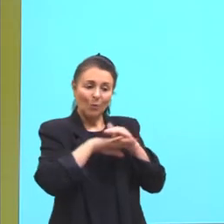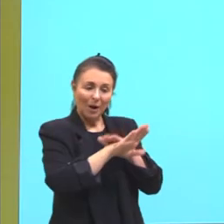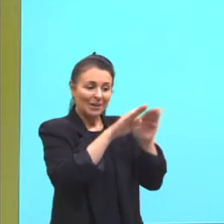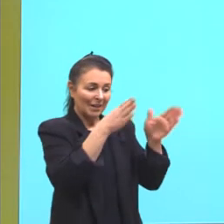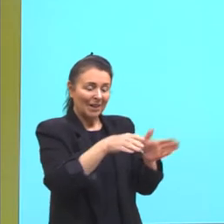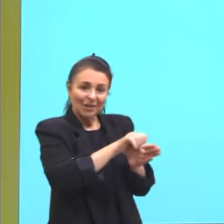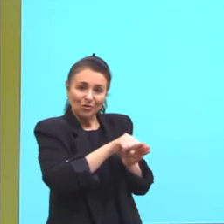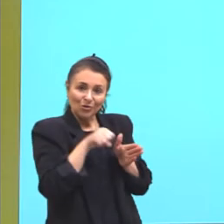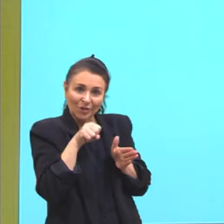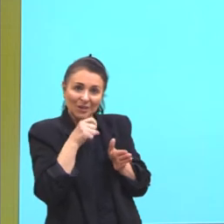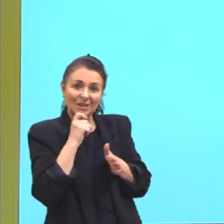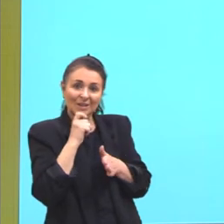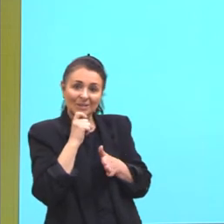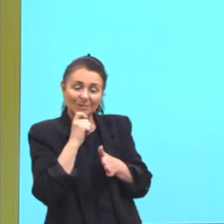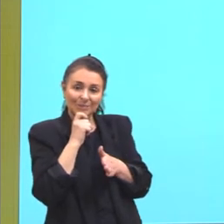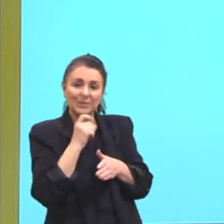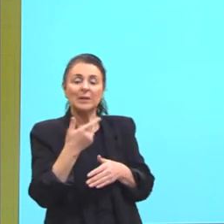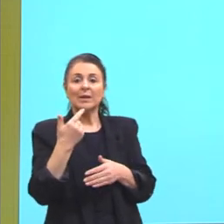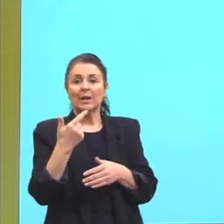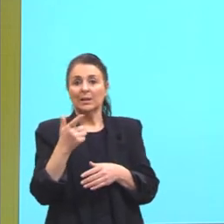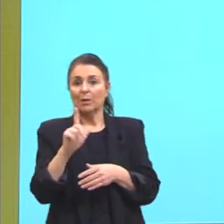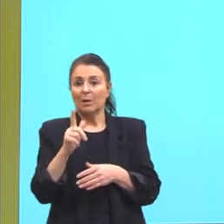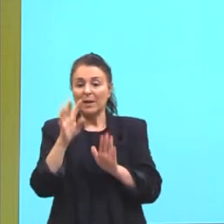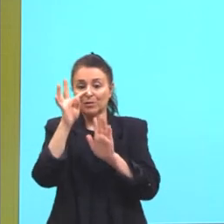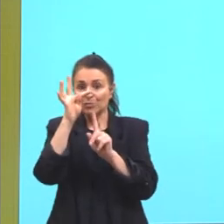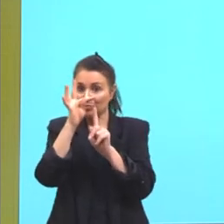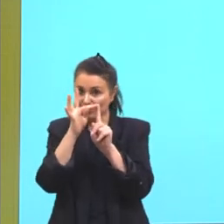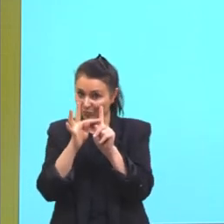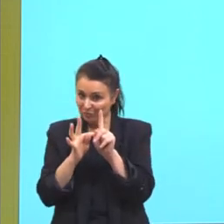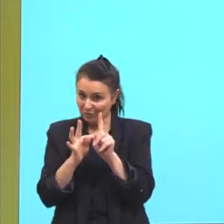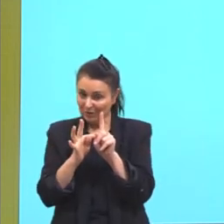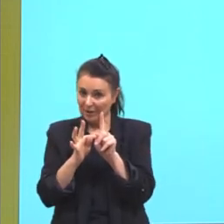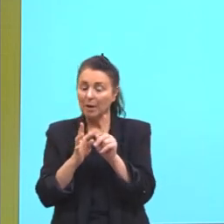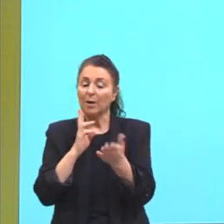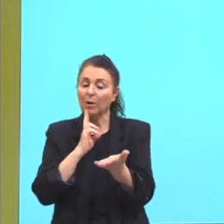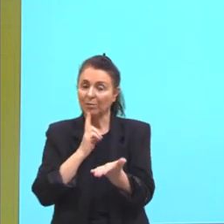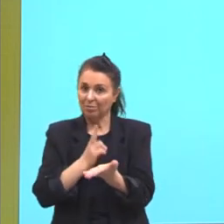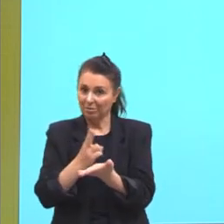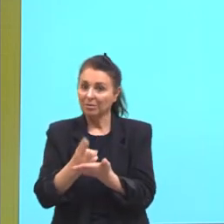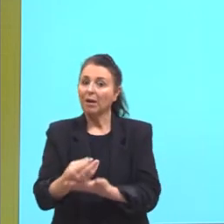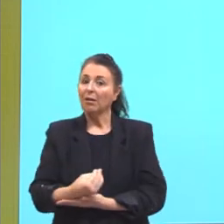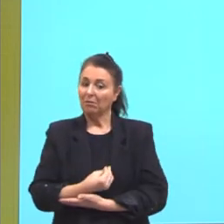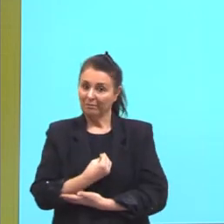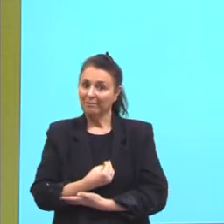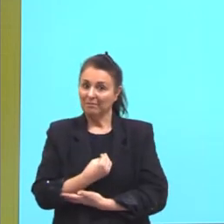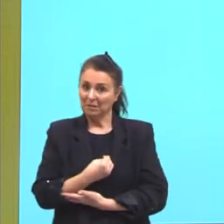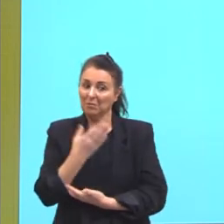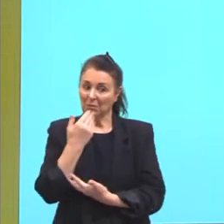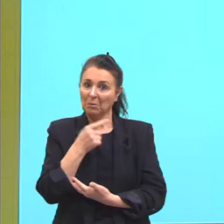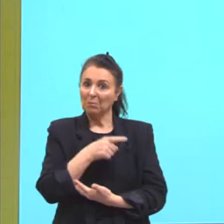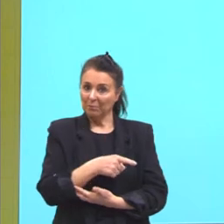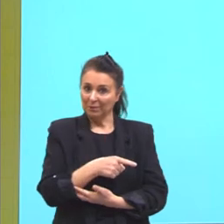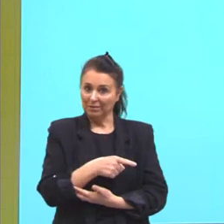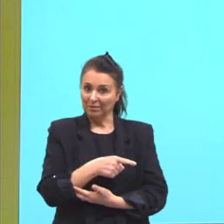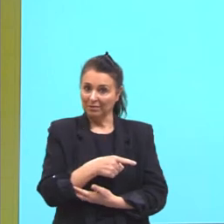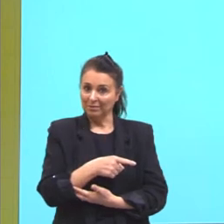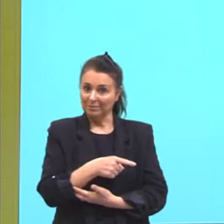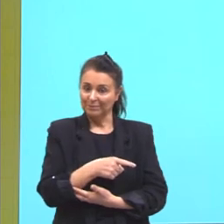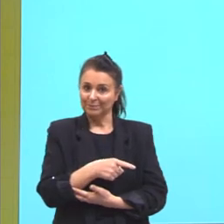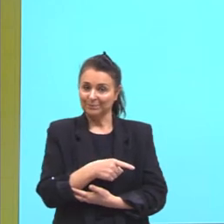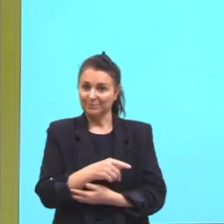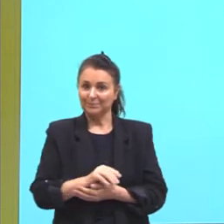diminui a temperatura. Não é só para gelar os alimentos, né? É para manter eles também durante mais tempo.